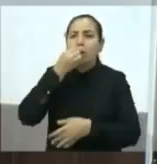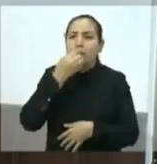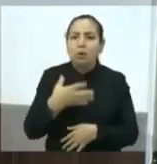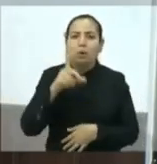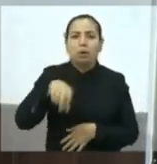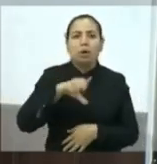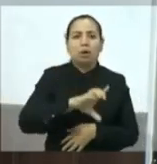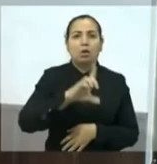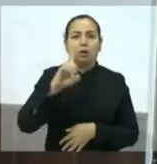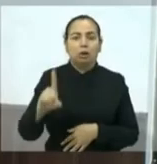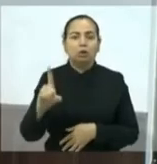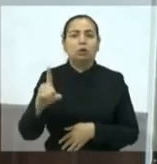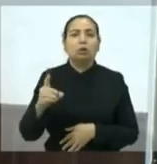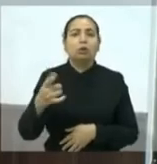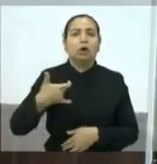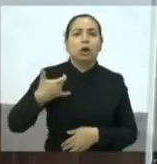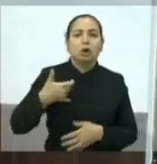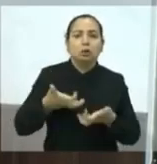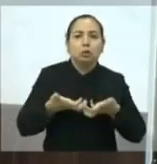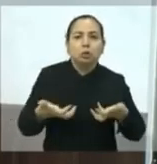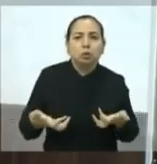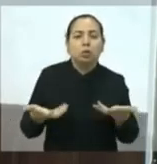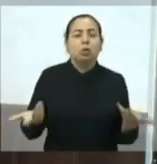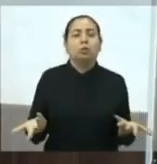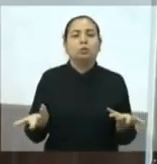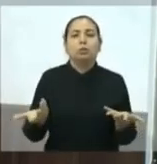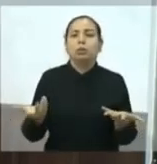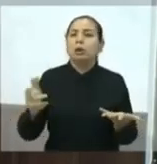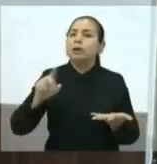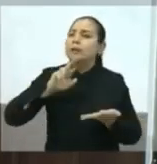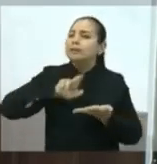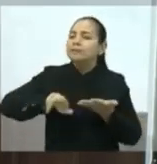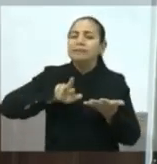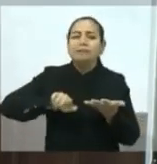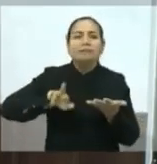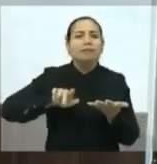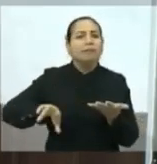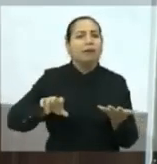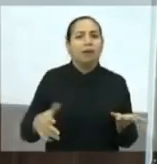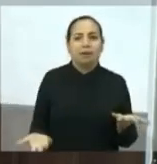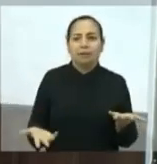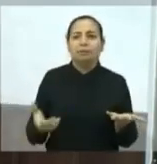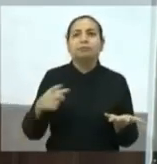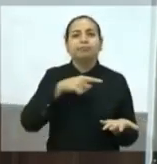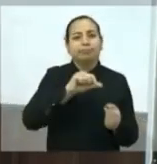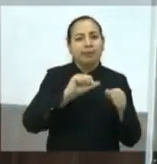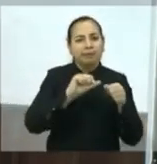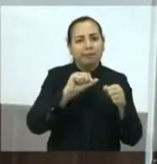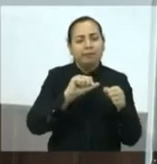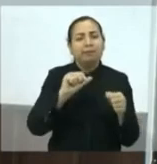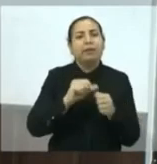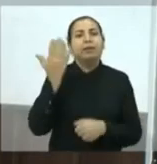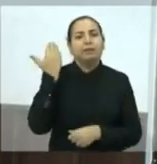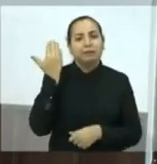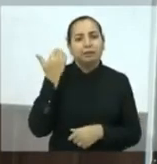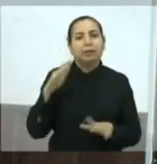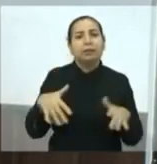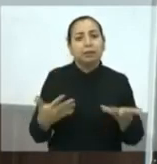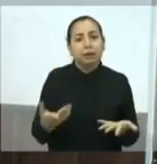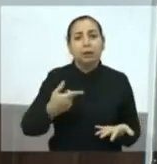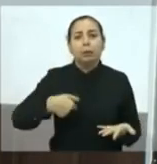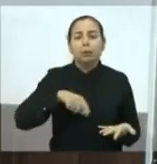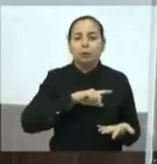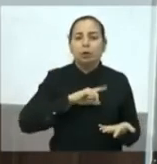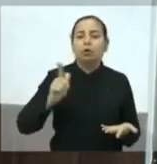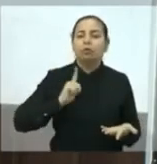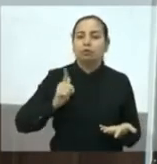criada. Por tudo isso, eu penso que nós seguiremos firmes e fortes, e